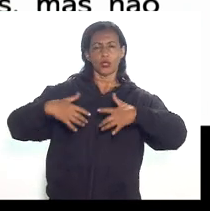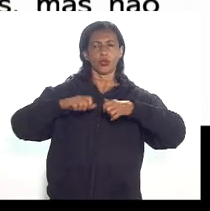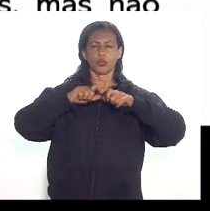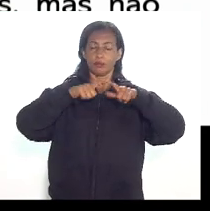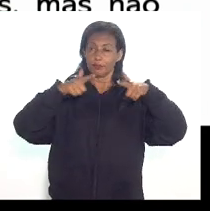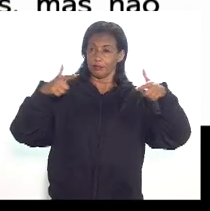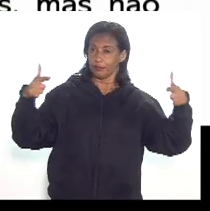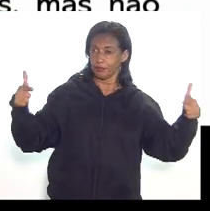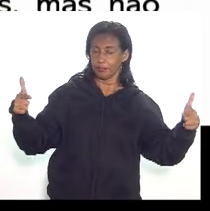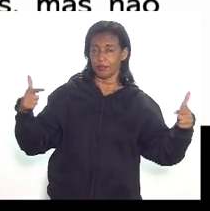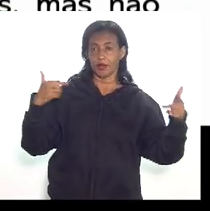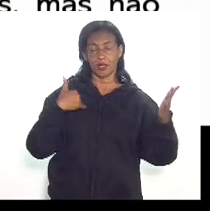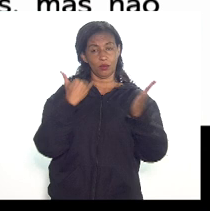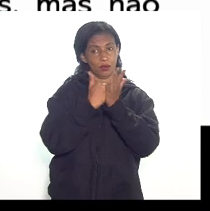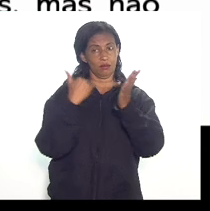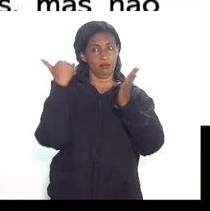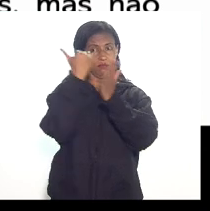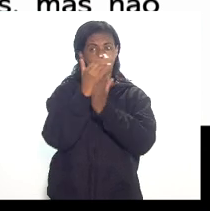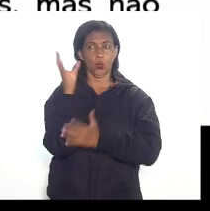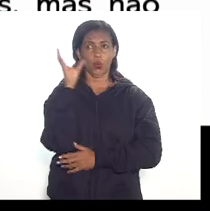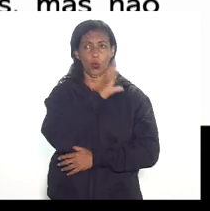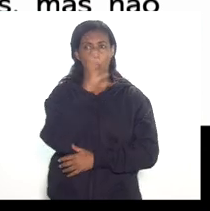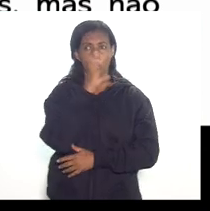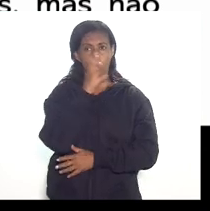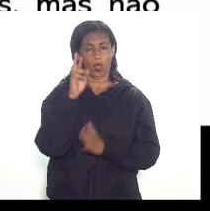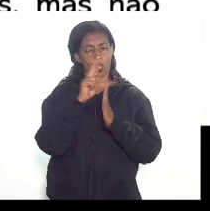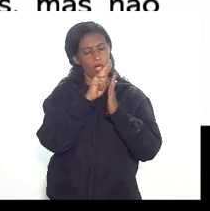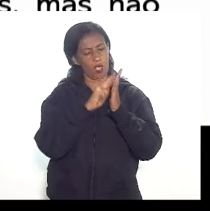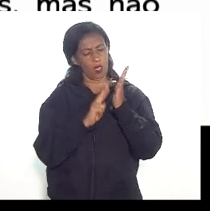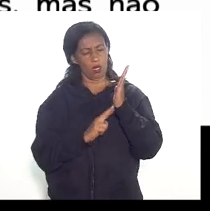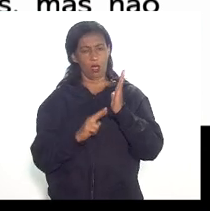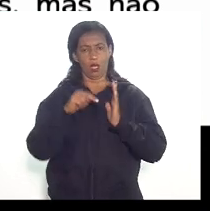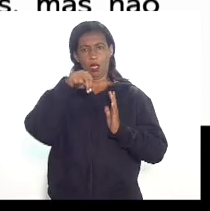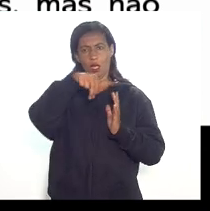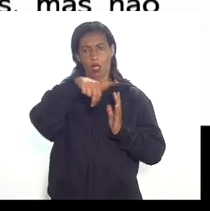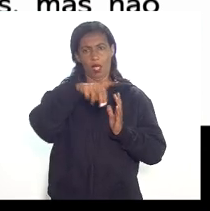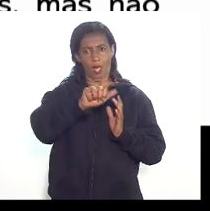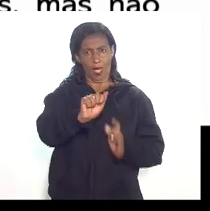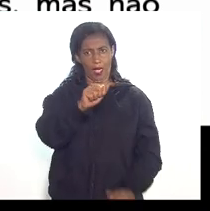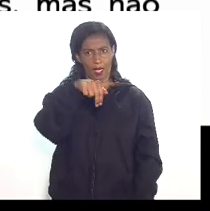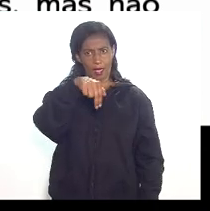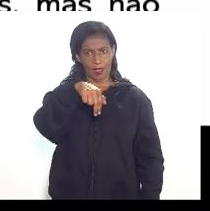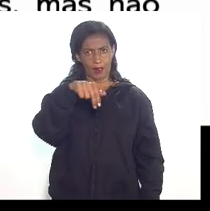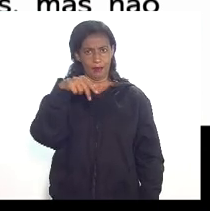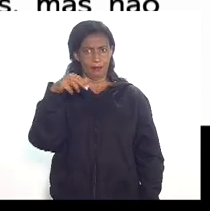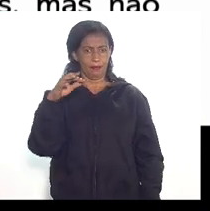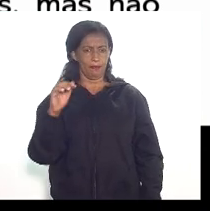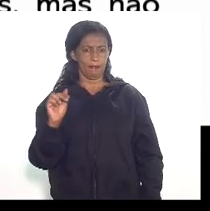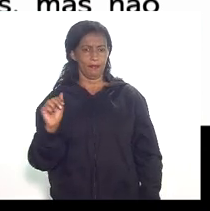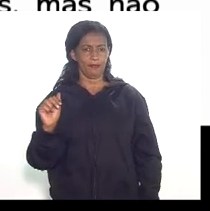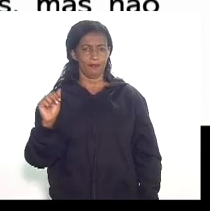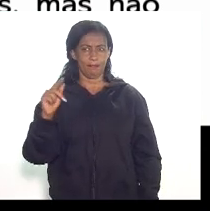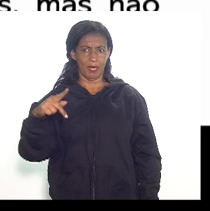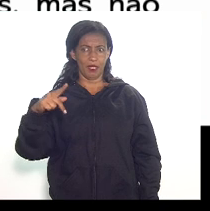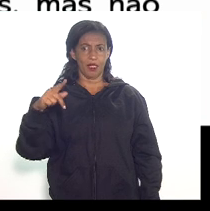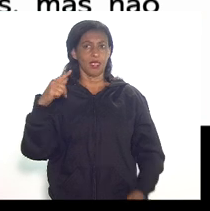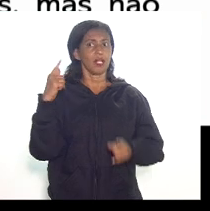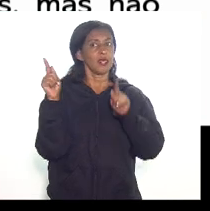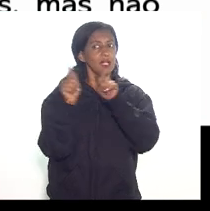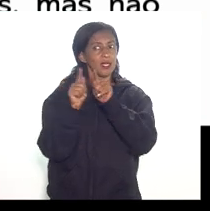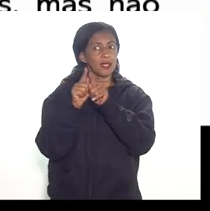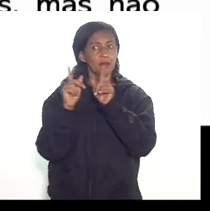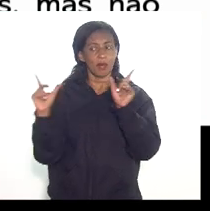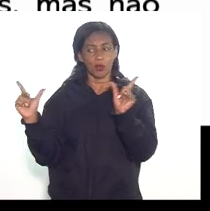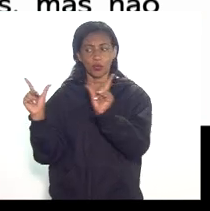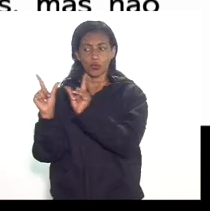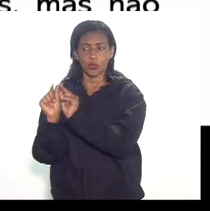entendo que é preciso alterar urgentemente essa regulamentação da ANP sobre as deduções e talvez até mesmo restringir os itens passivos